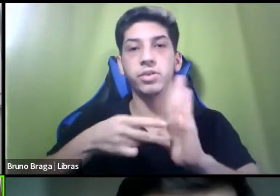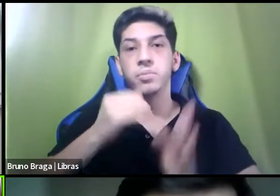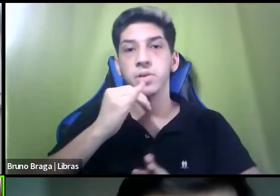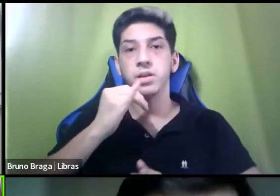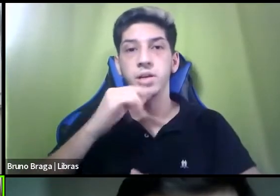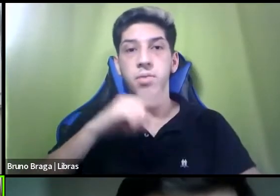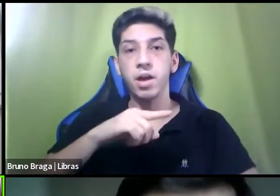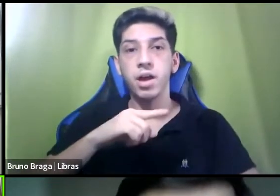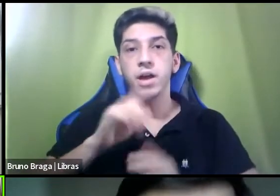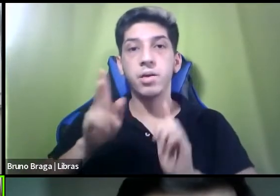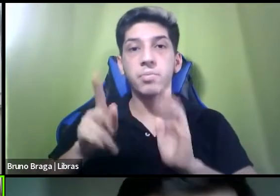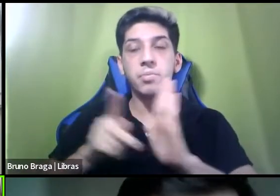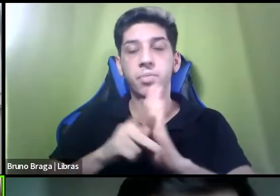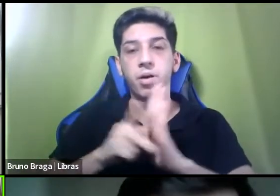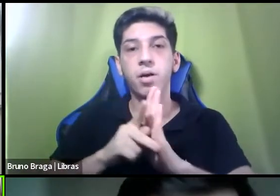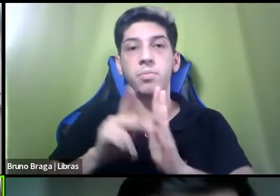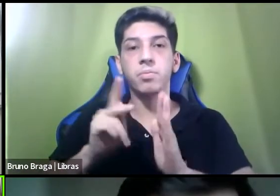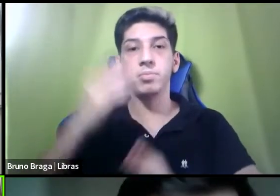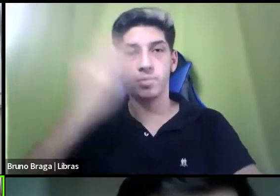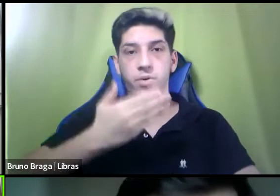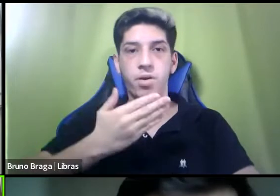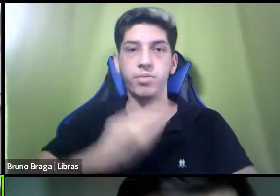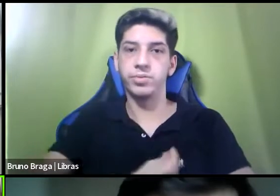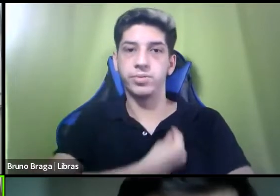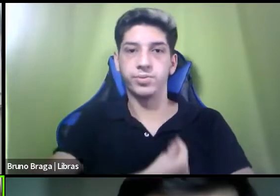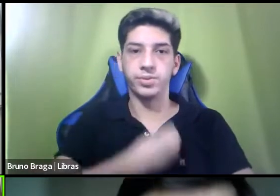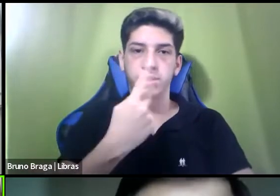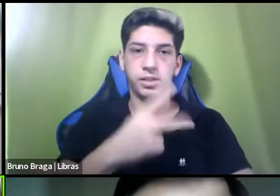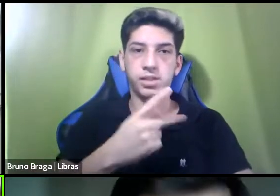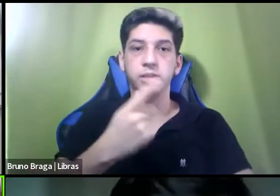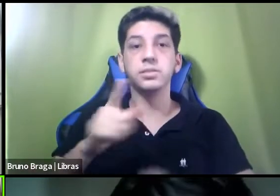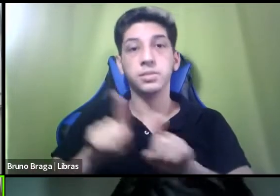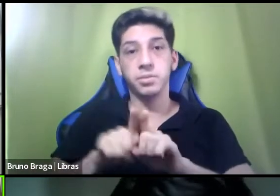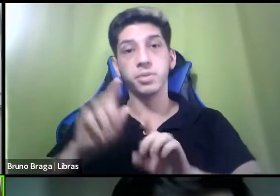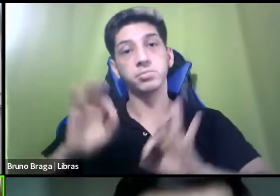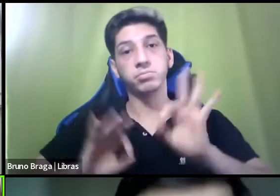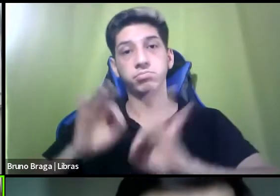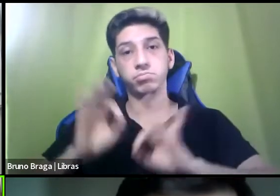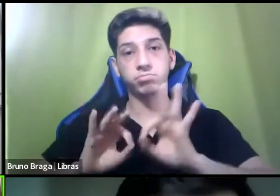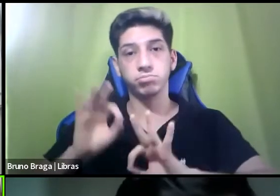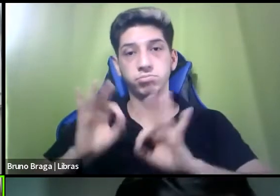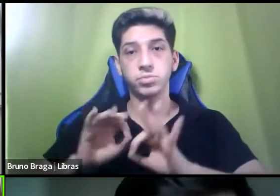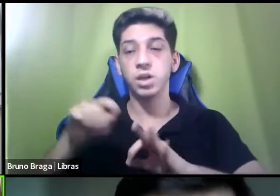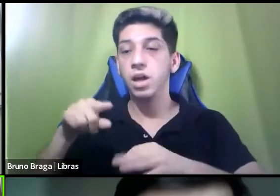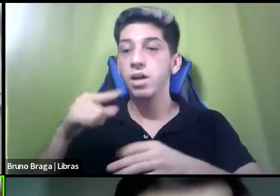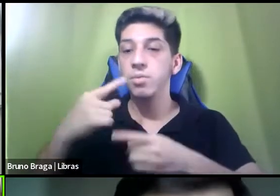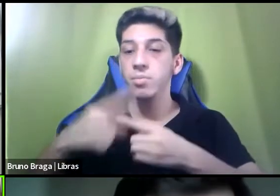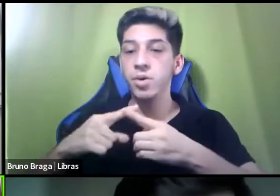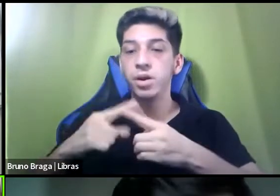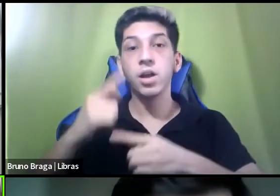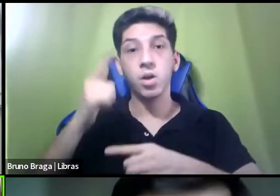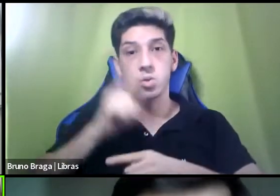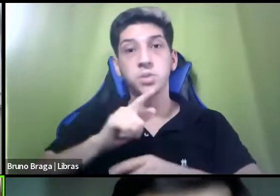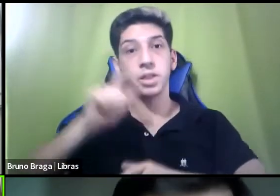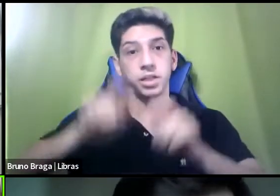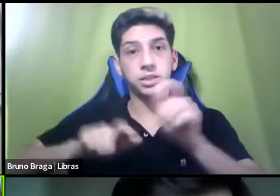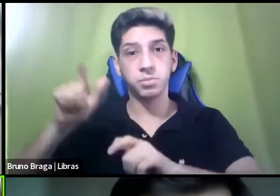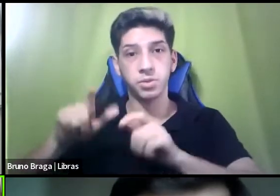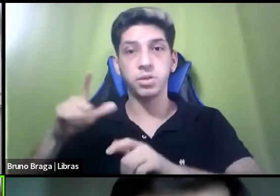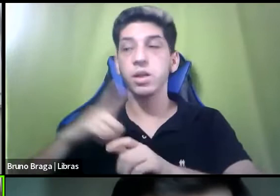situação em que ela está vivendo e aí construir esses fluxos para que essas pessoas possam ser